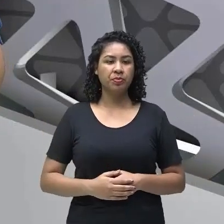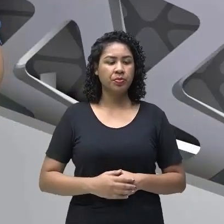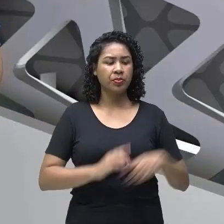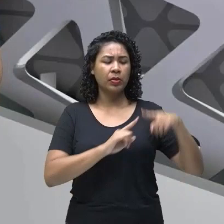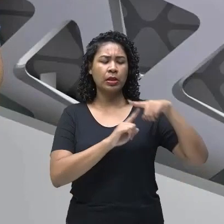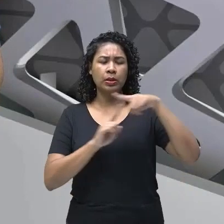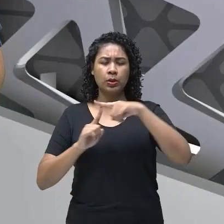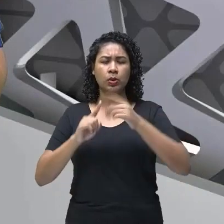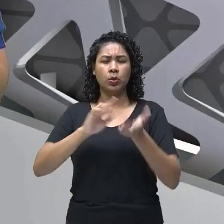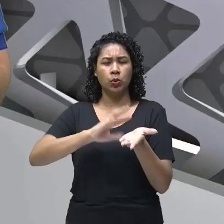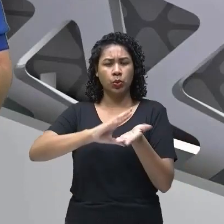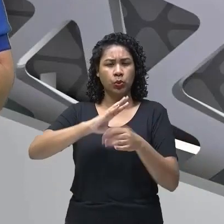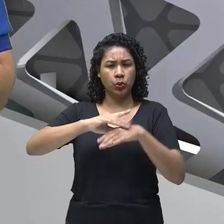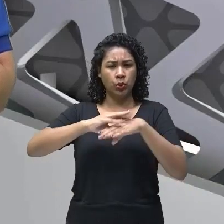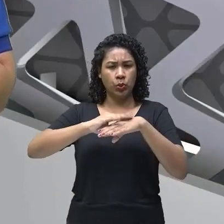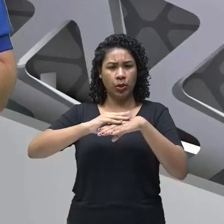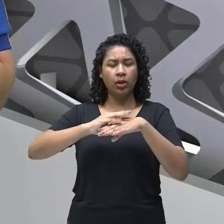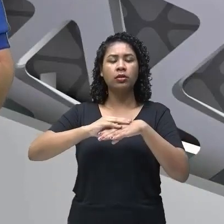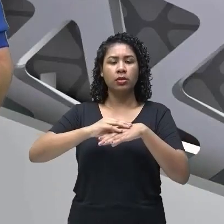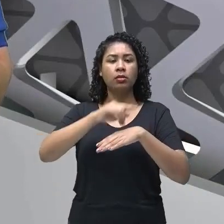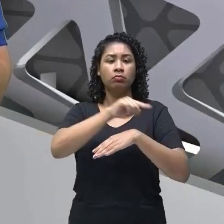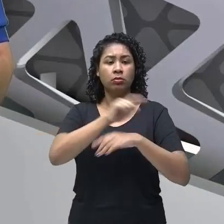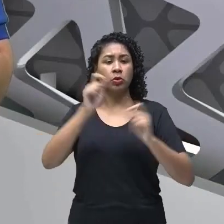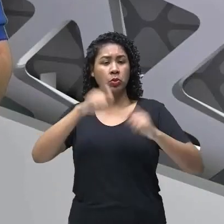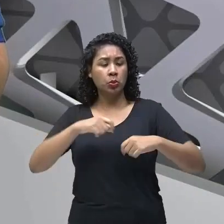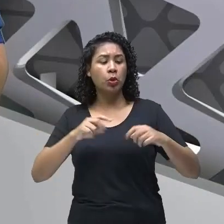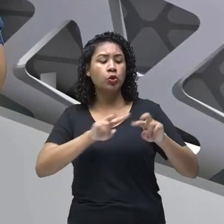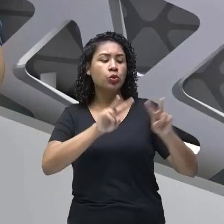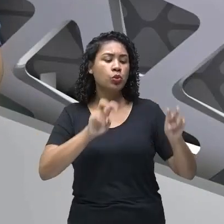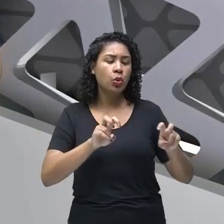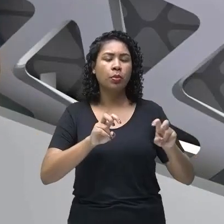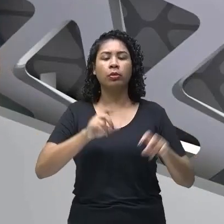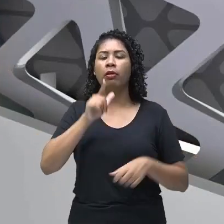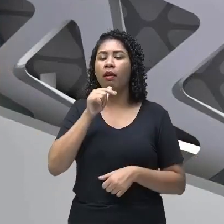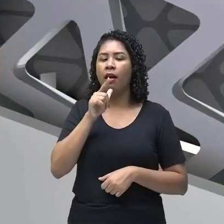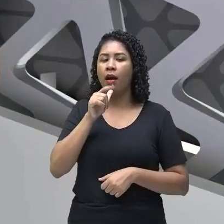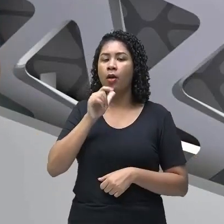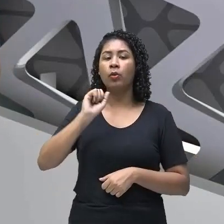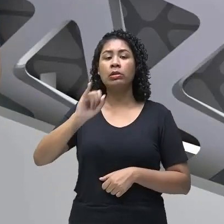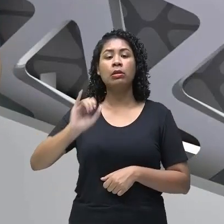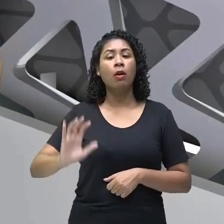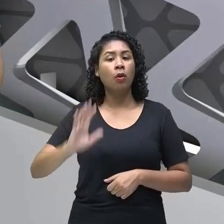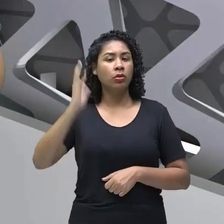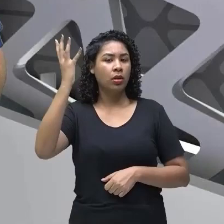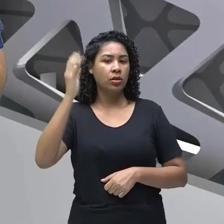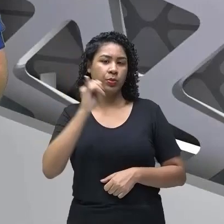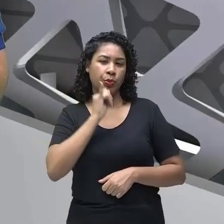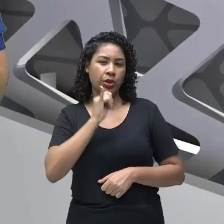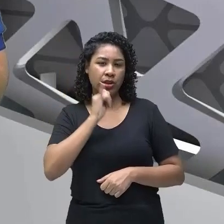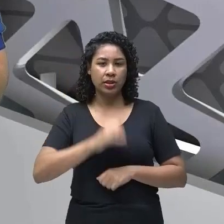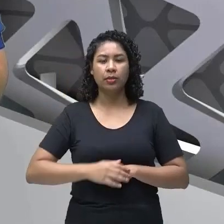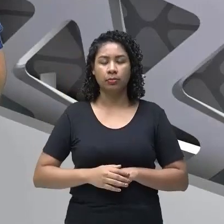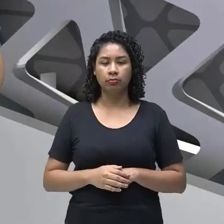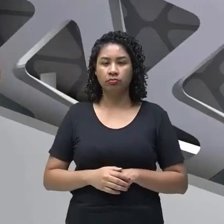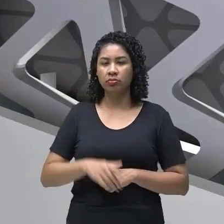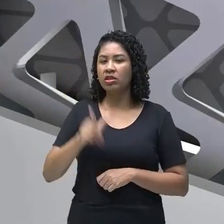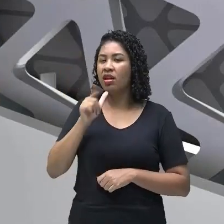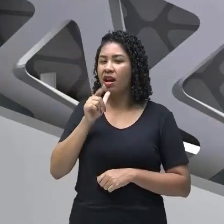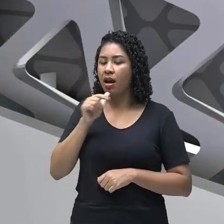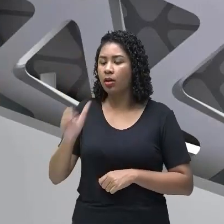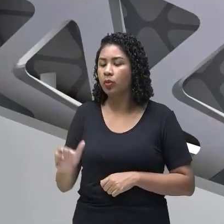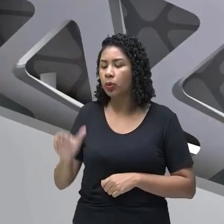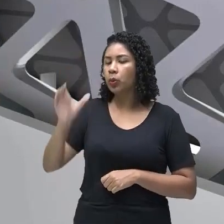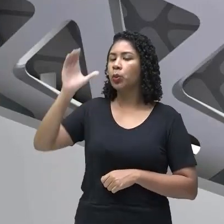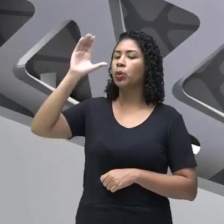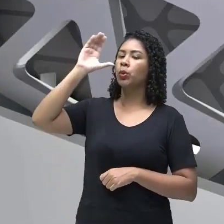diretamente relacionadas com água quando são ocasionadas, por exemplo, por sua ingestão, quando você